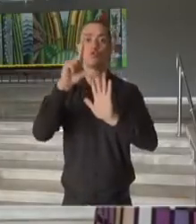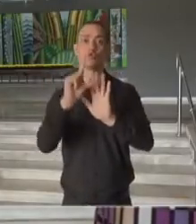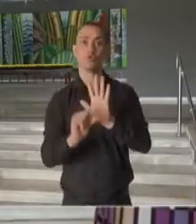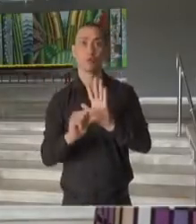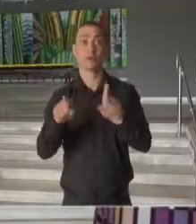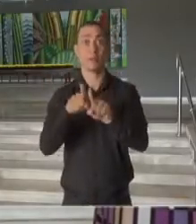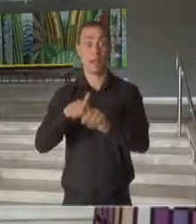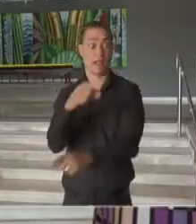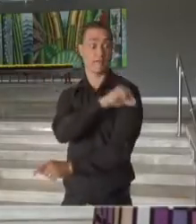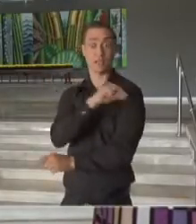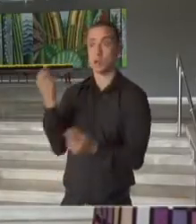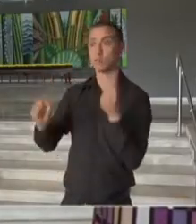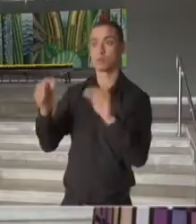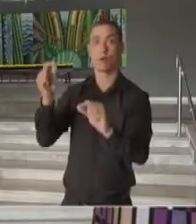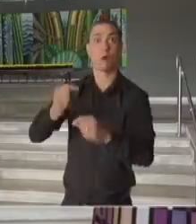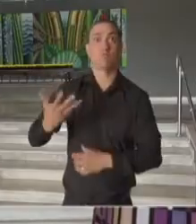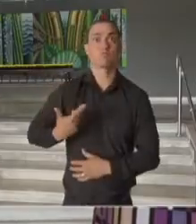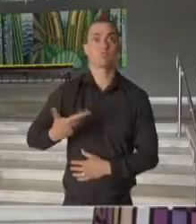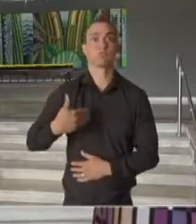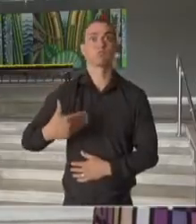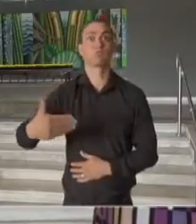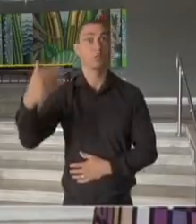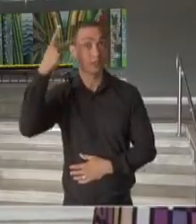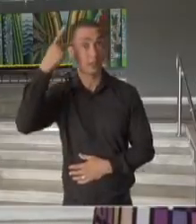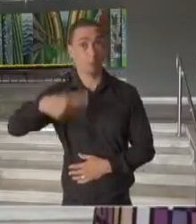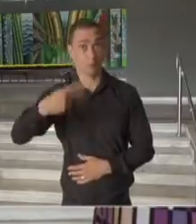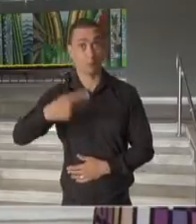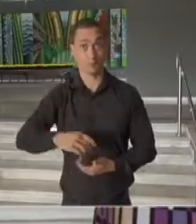acelerado da vacinação em São Paulo.